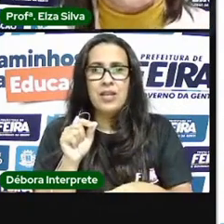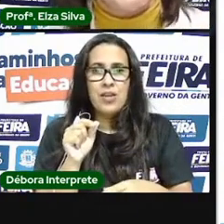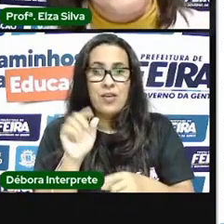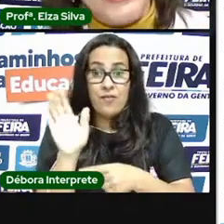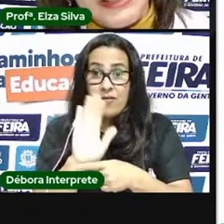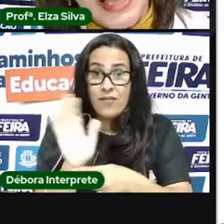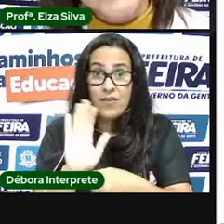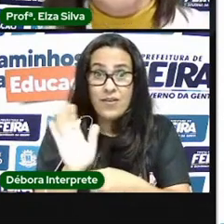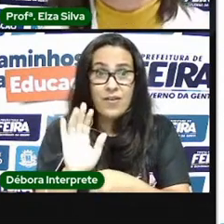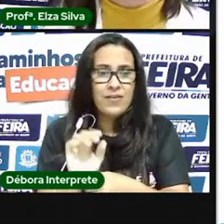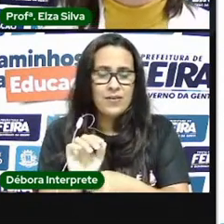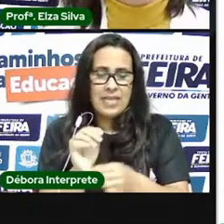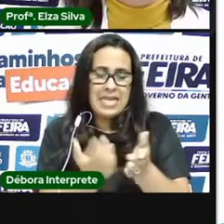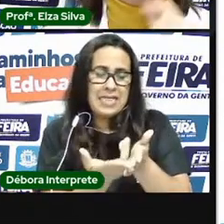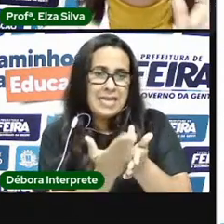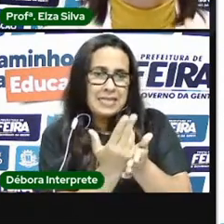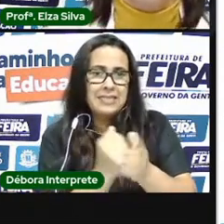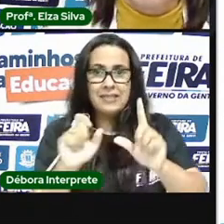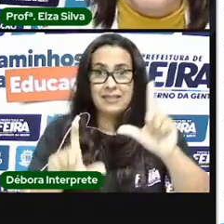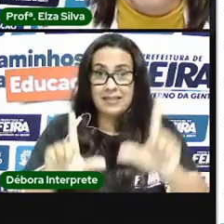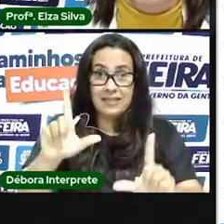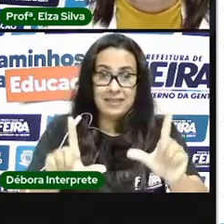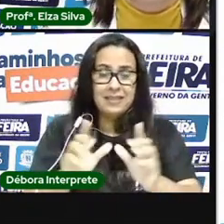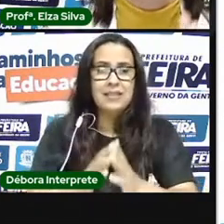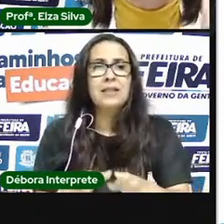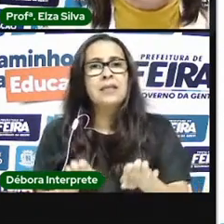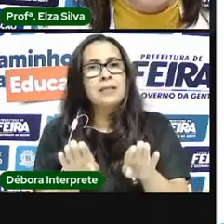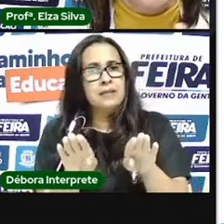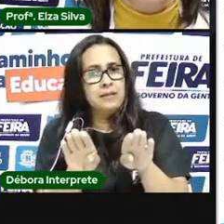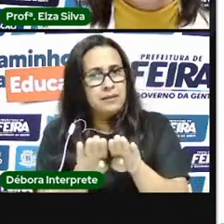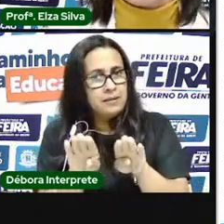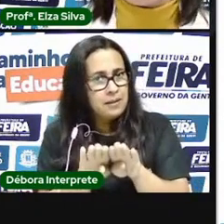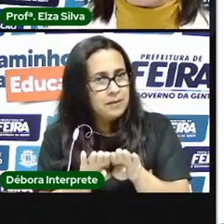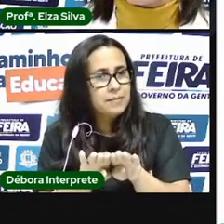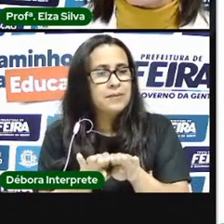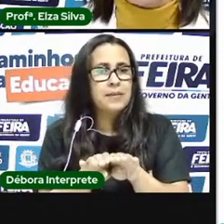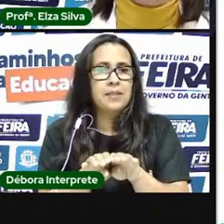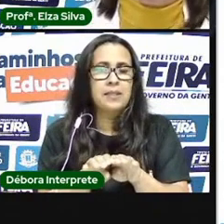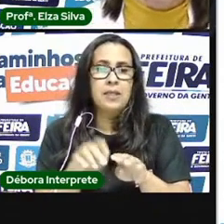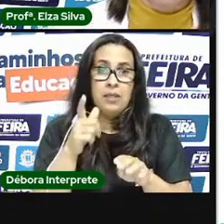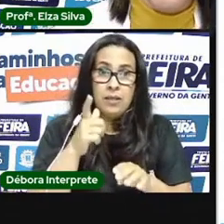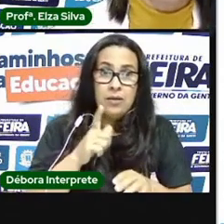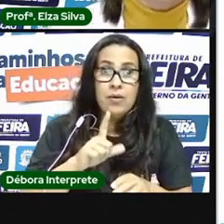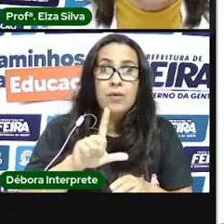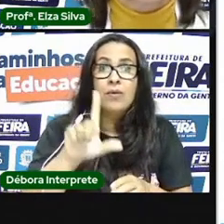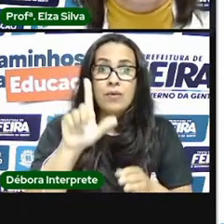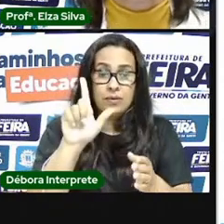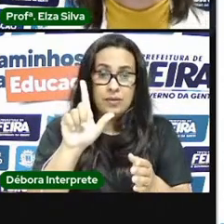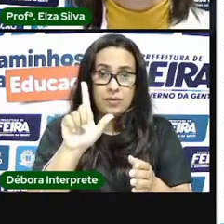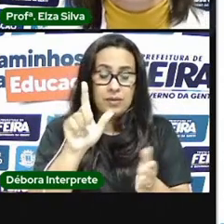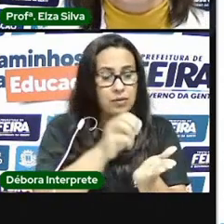há aquelas modalidades artísticas que são publicadas em meios gráficos como jornais